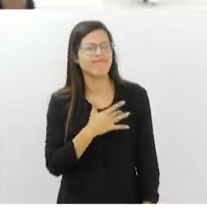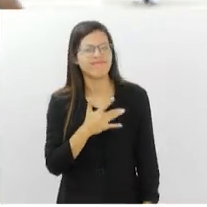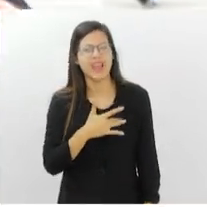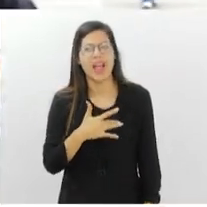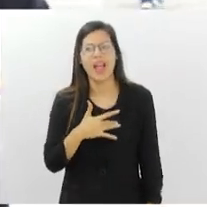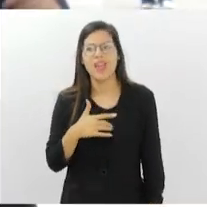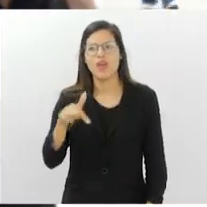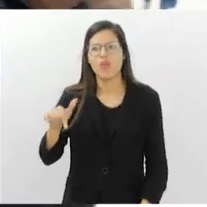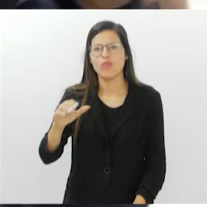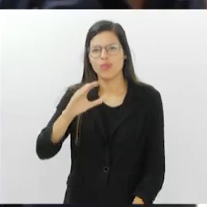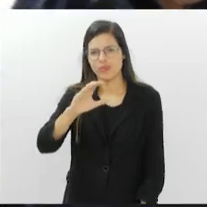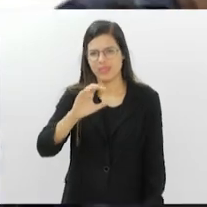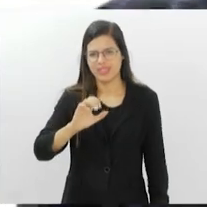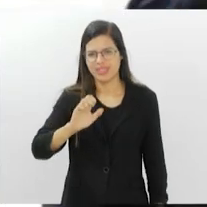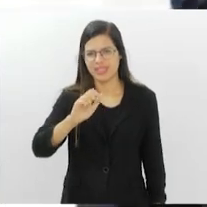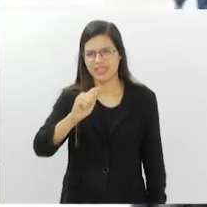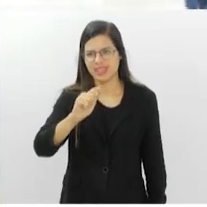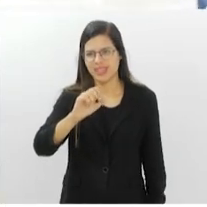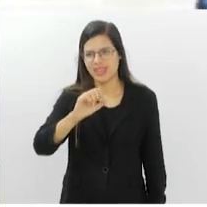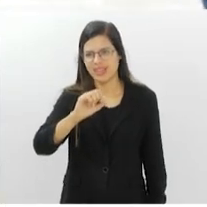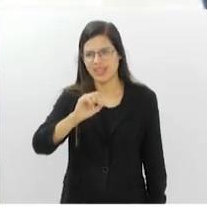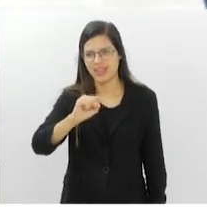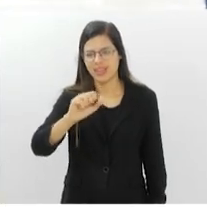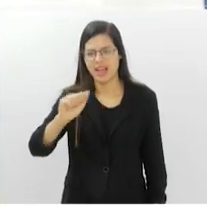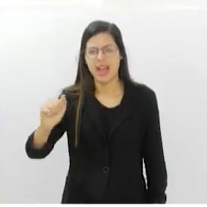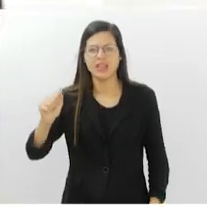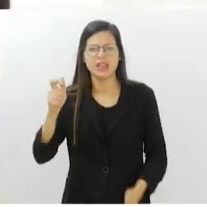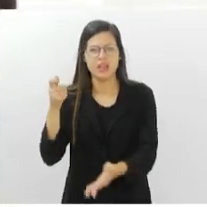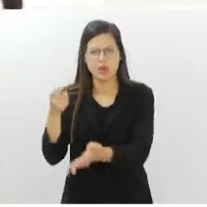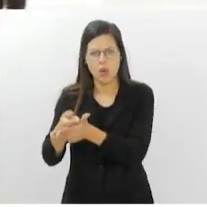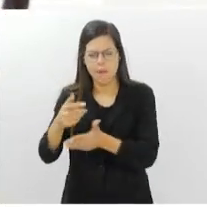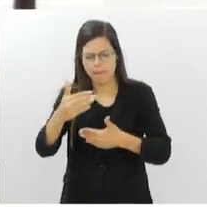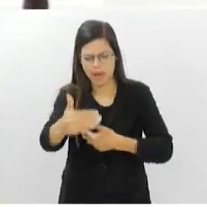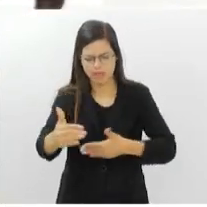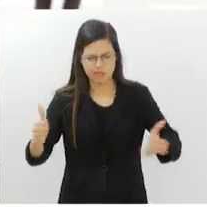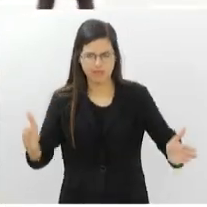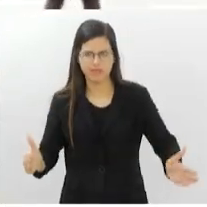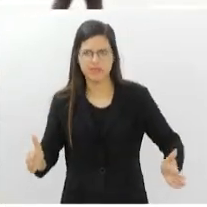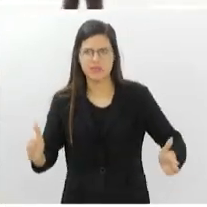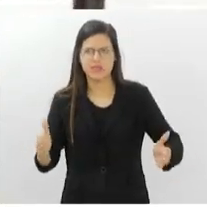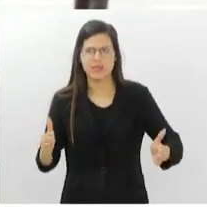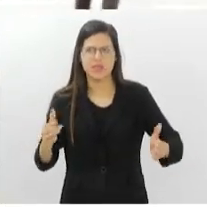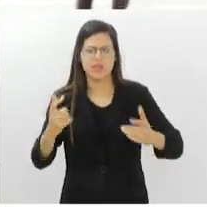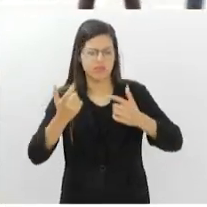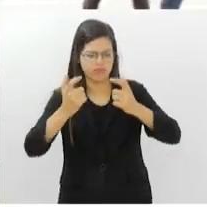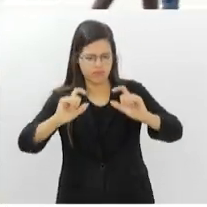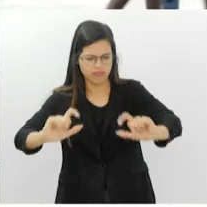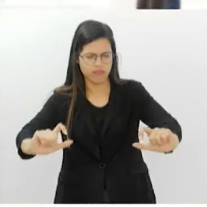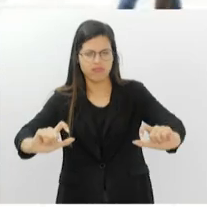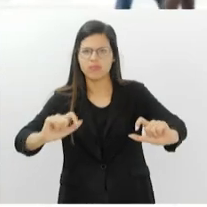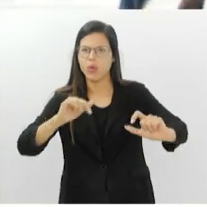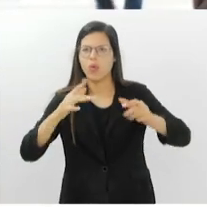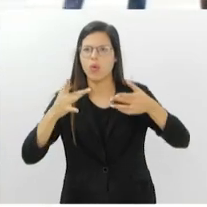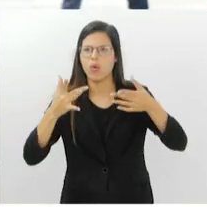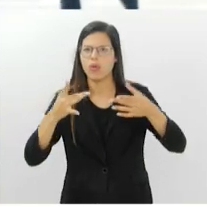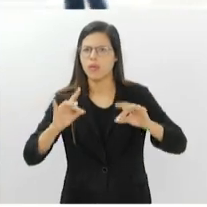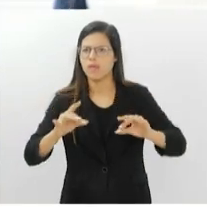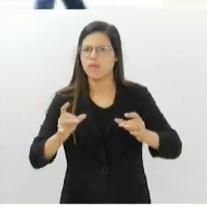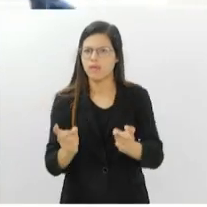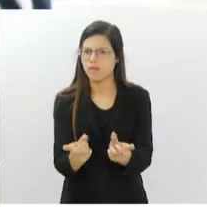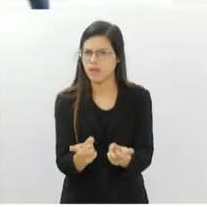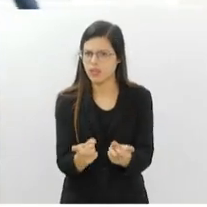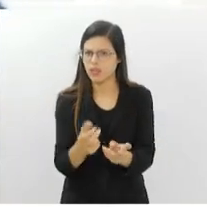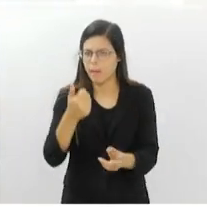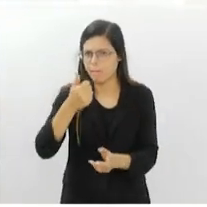rápido cinco caixinhas de açaí, 10 litros, de papelão sem nome. Botei uma etiqueta lá com os dados. E vendi para ela a